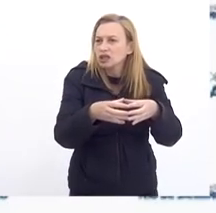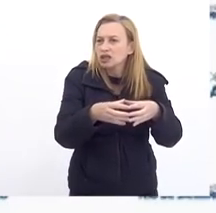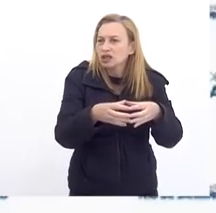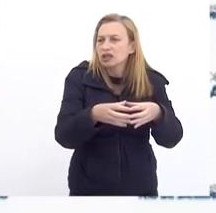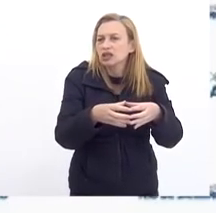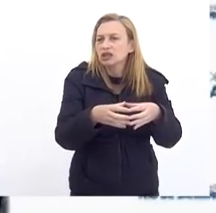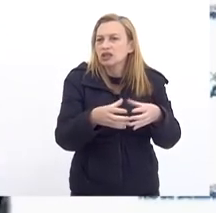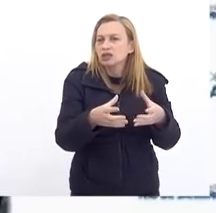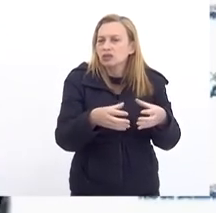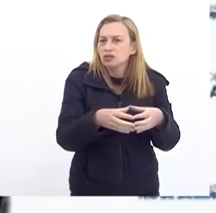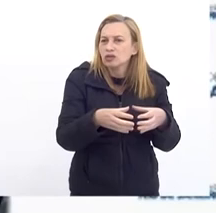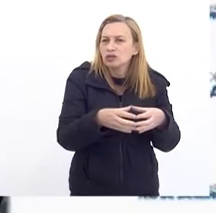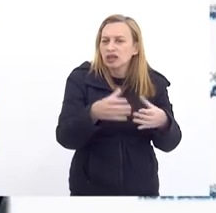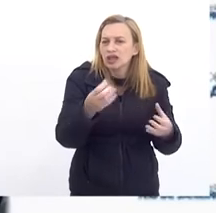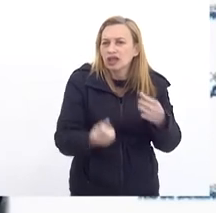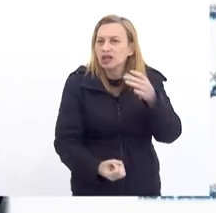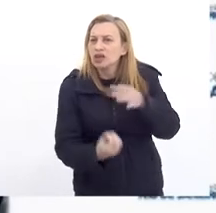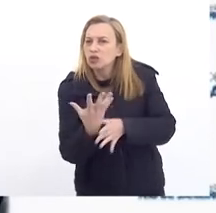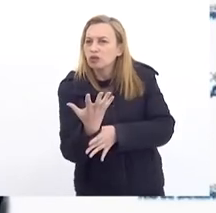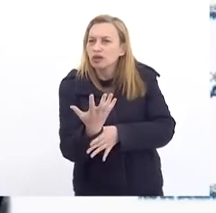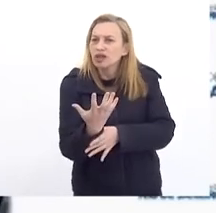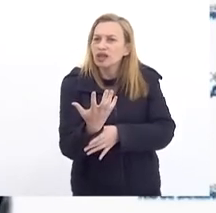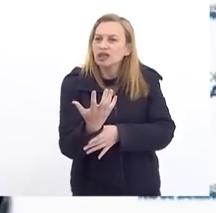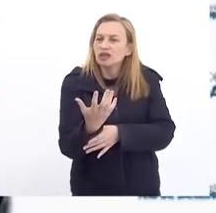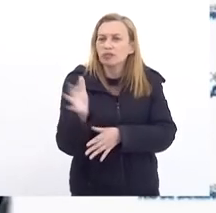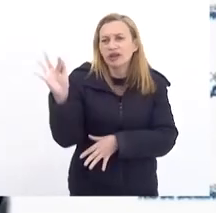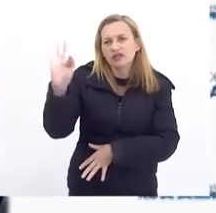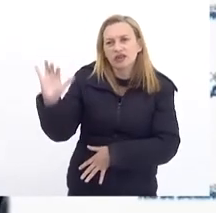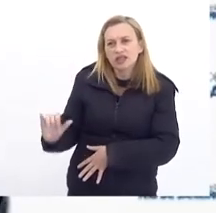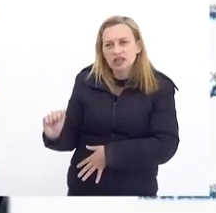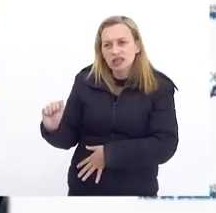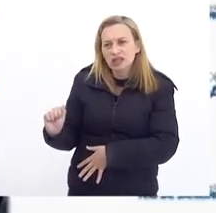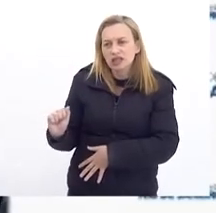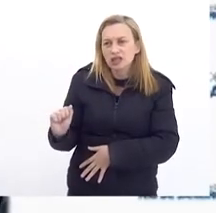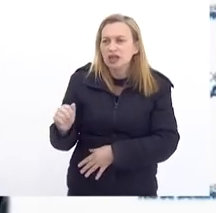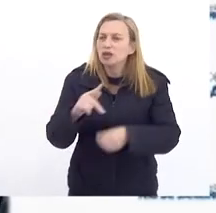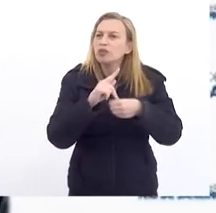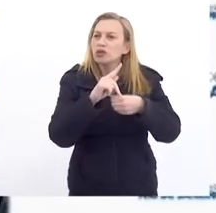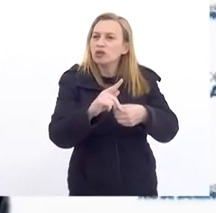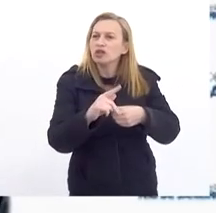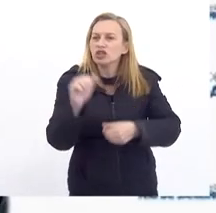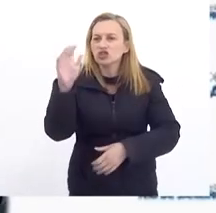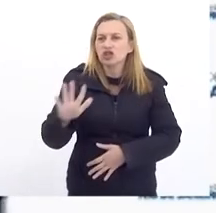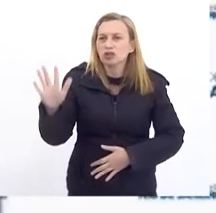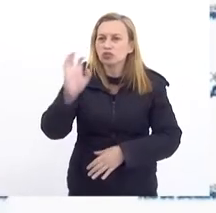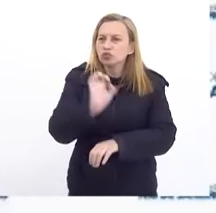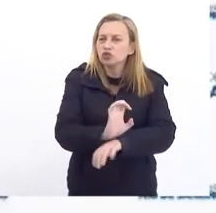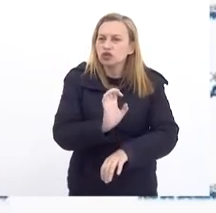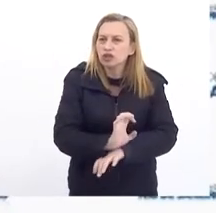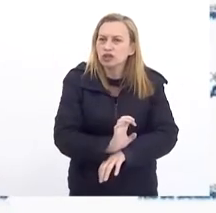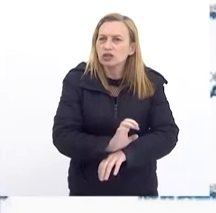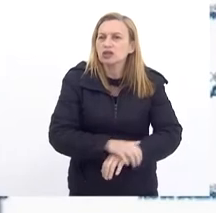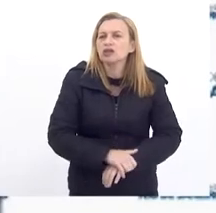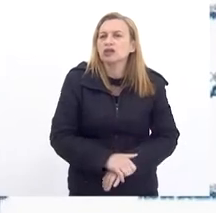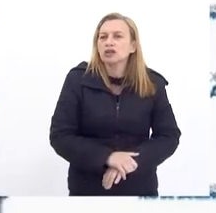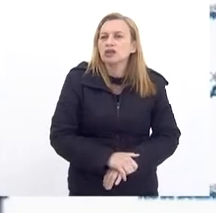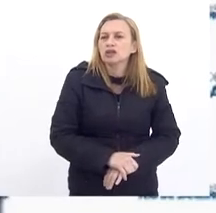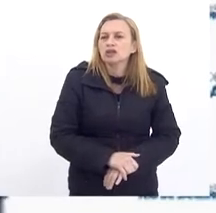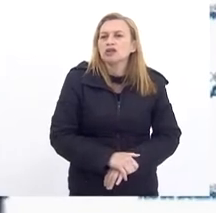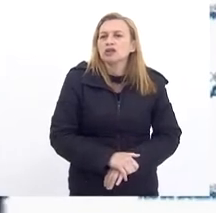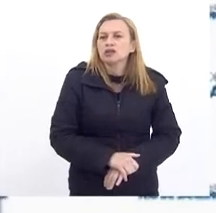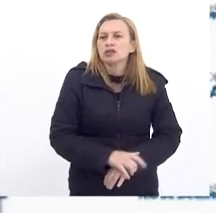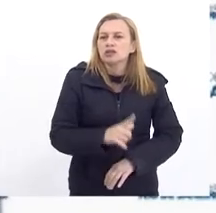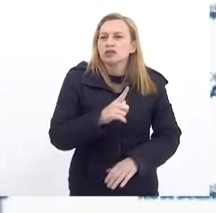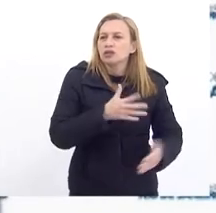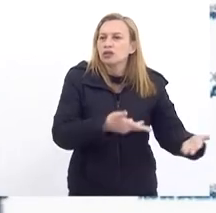Que é formado Pela Fazenda E pela Procuradoria Geral do Estado E tem como